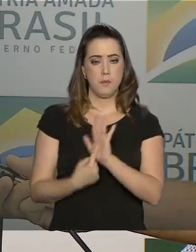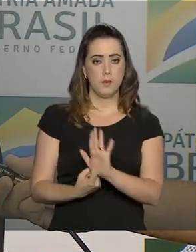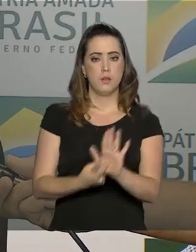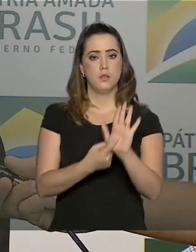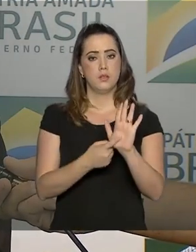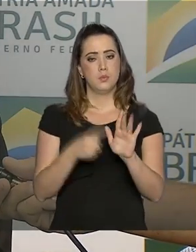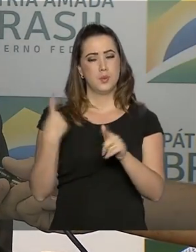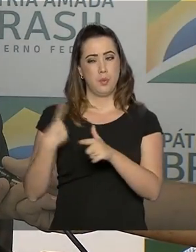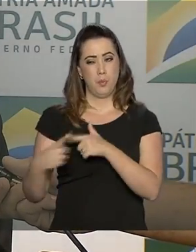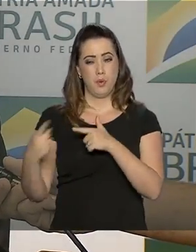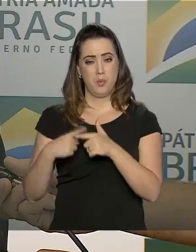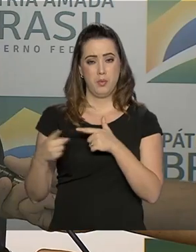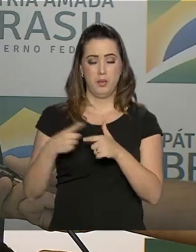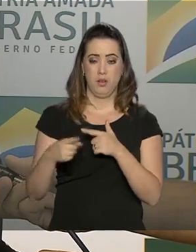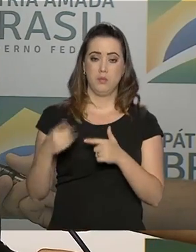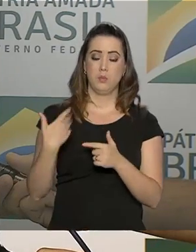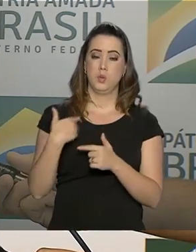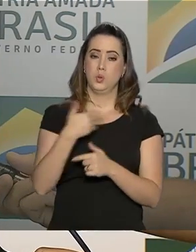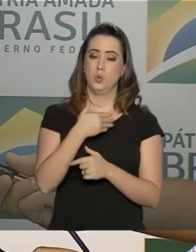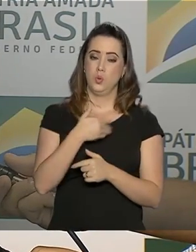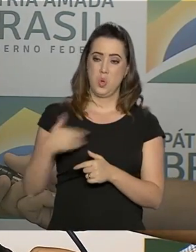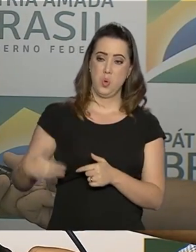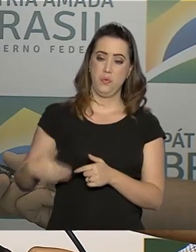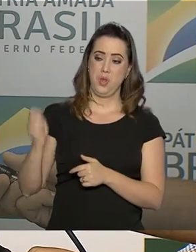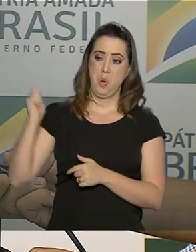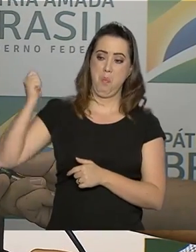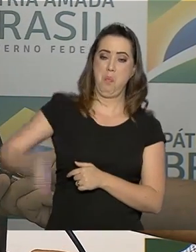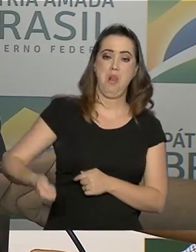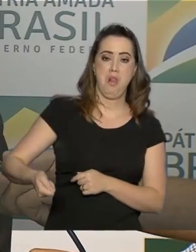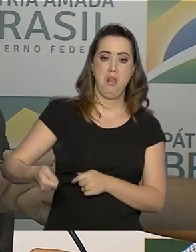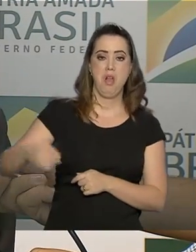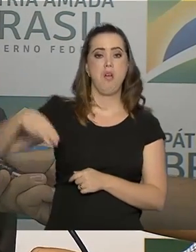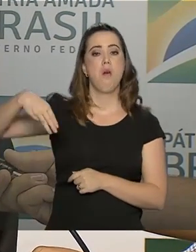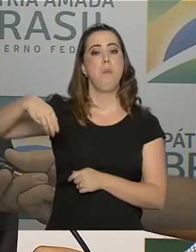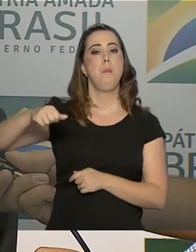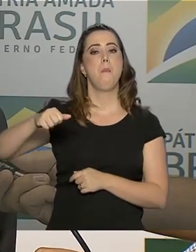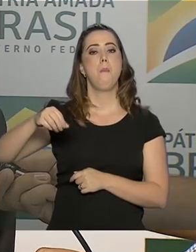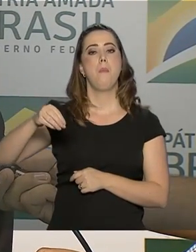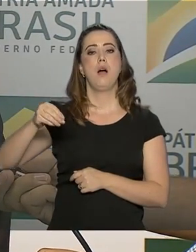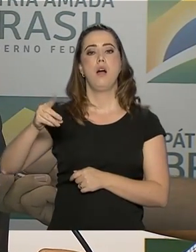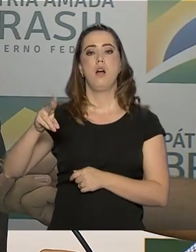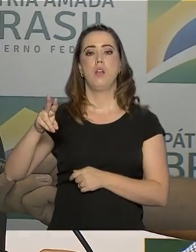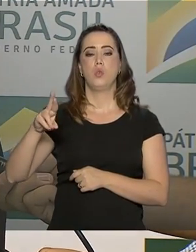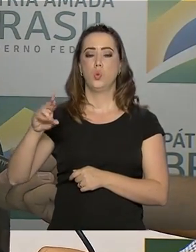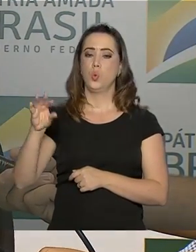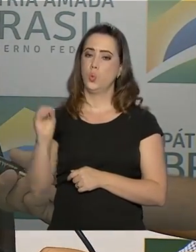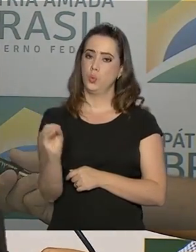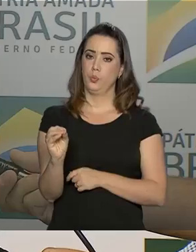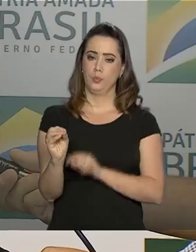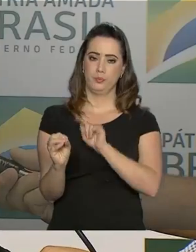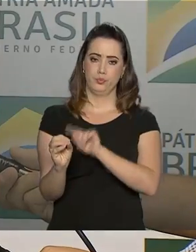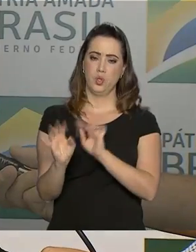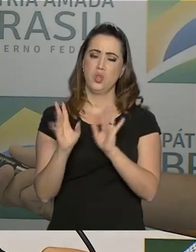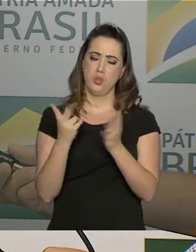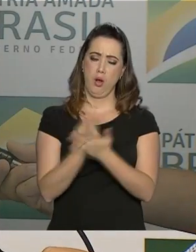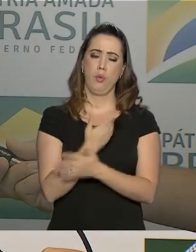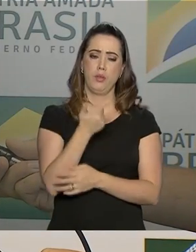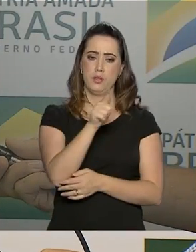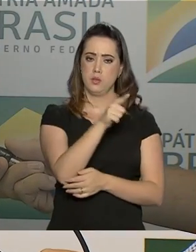ilegitimidade do regime maduro. Isso já está acontecendo, por exemplo, nos fóruns internacionais, onde a gente não